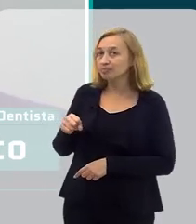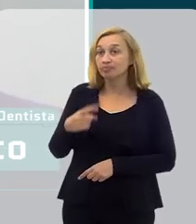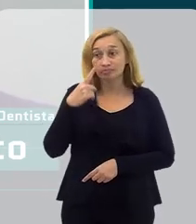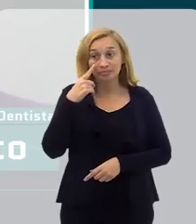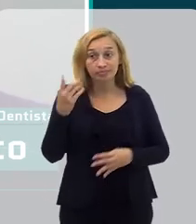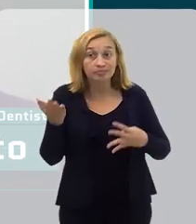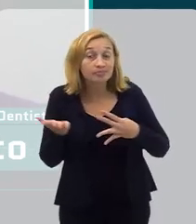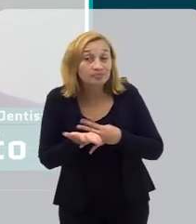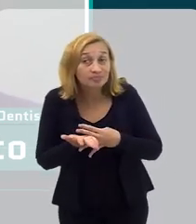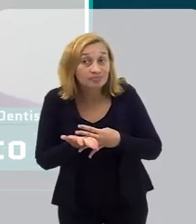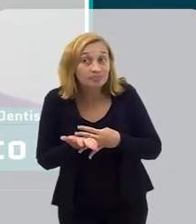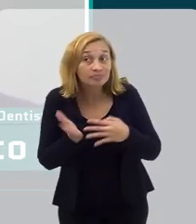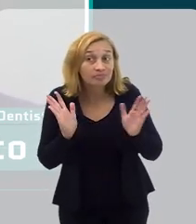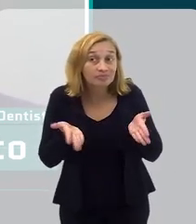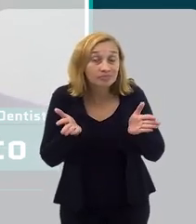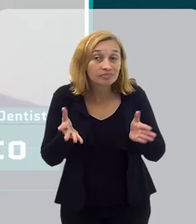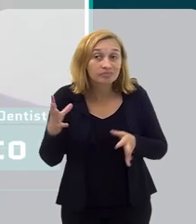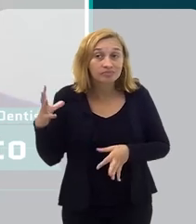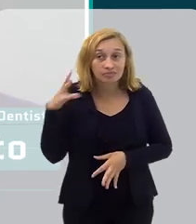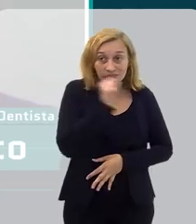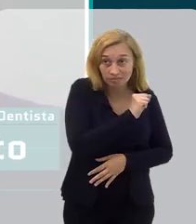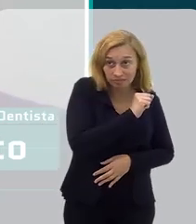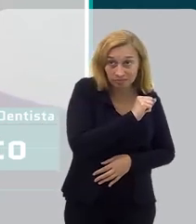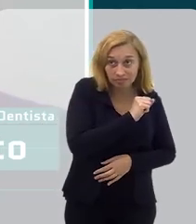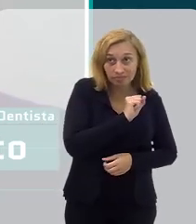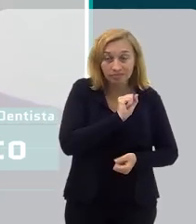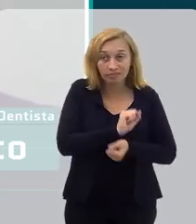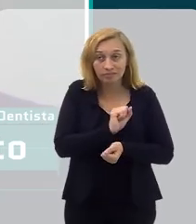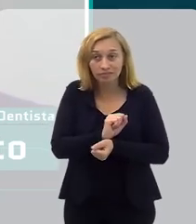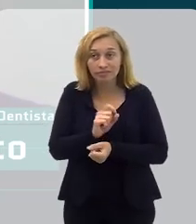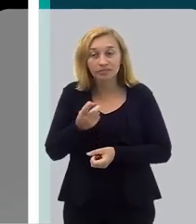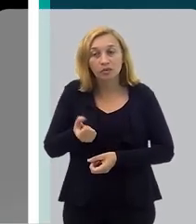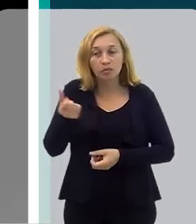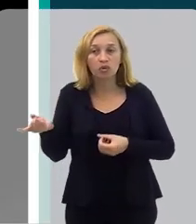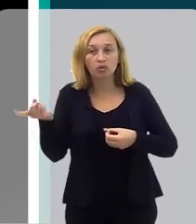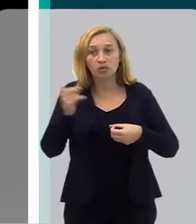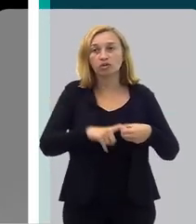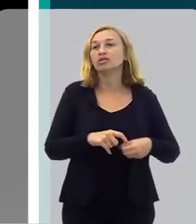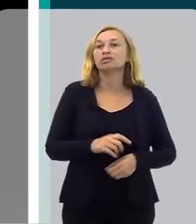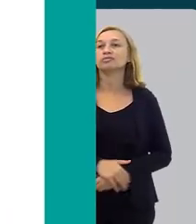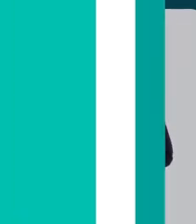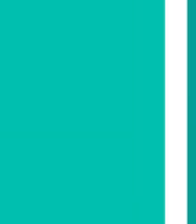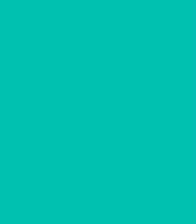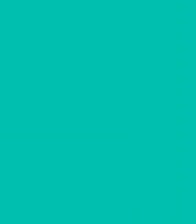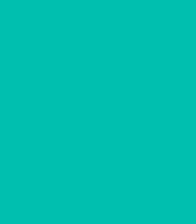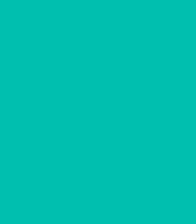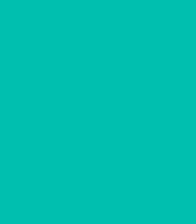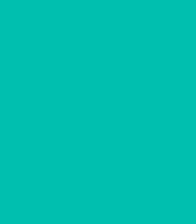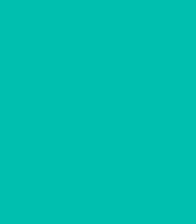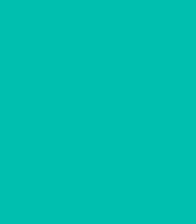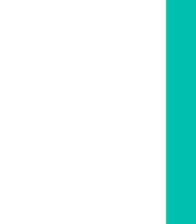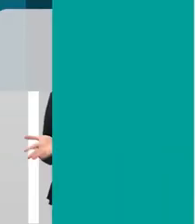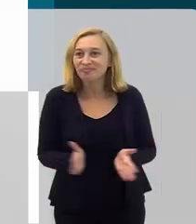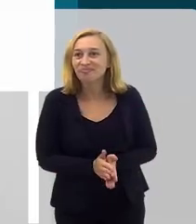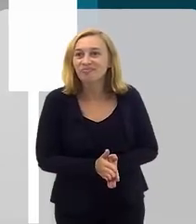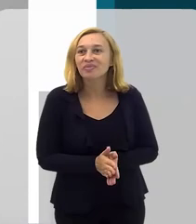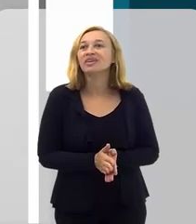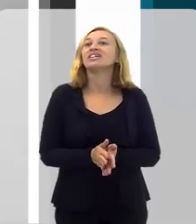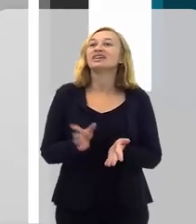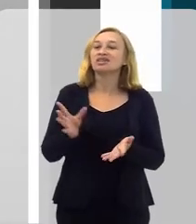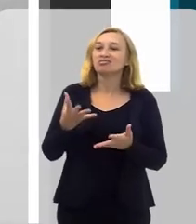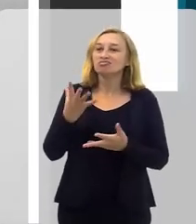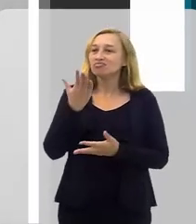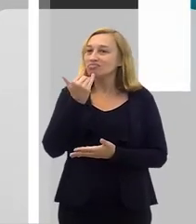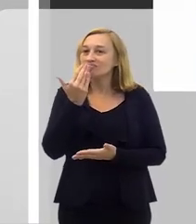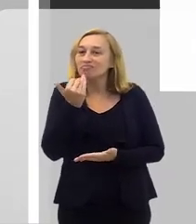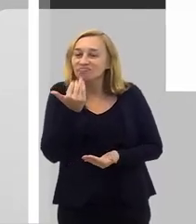Pois é. A gente vai ter que fazer um intervalo agora, mas é rapidinho, fique com a gente, que daqui a pouco a gente está de volta. que